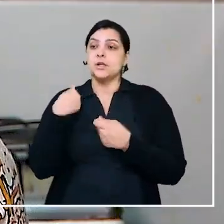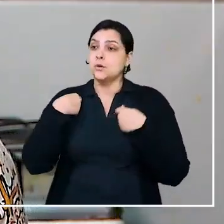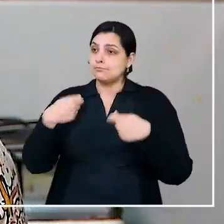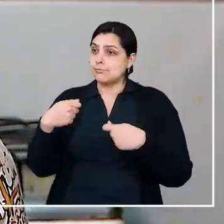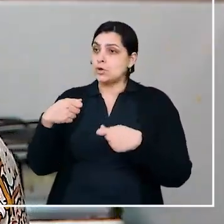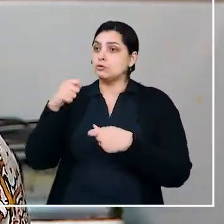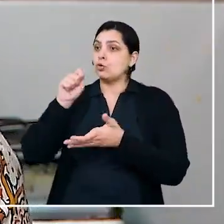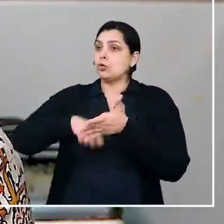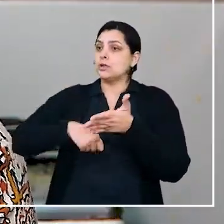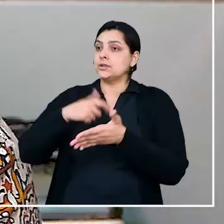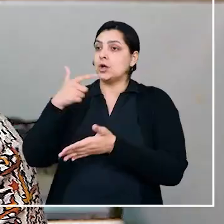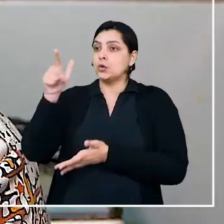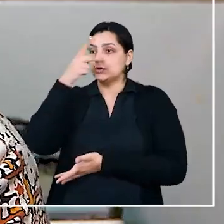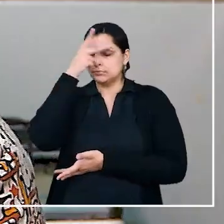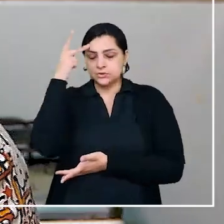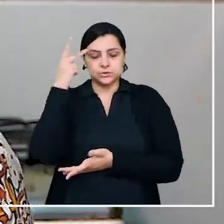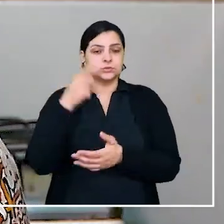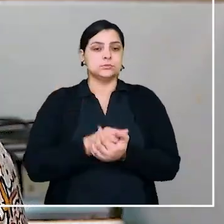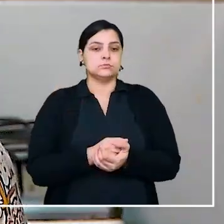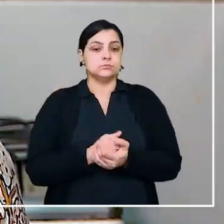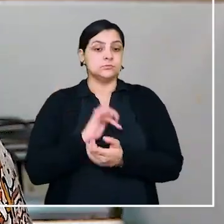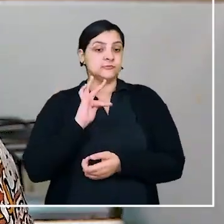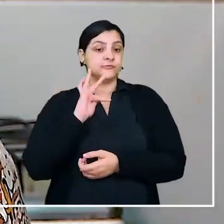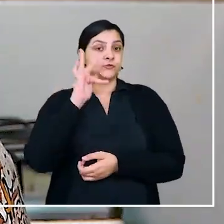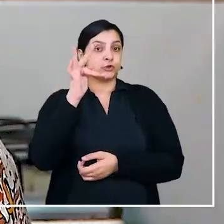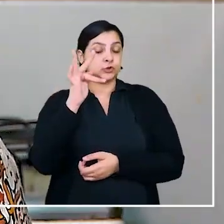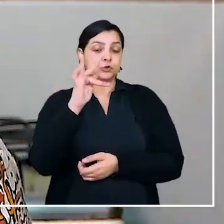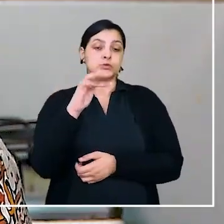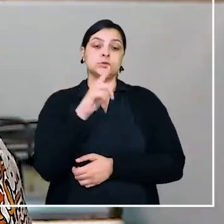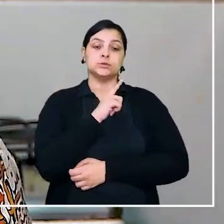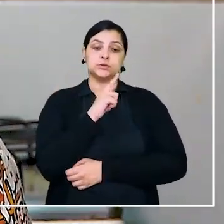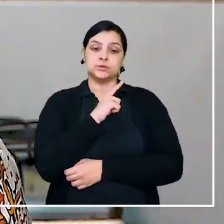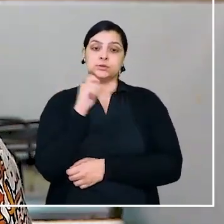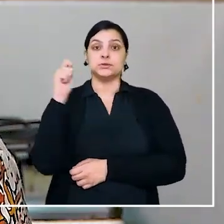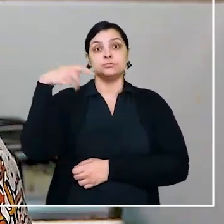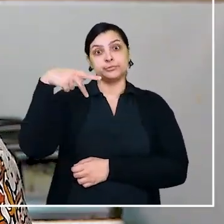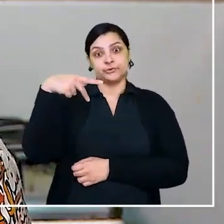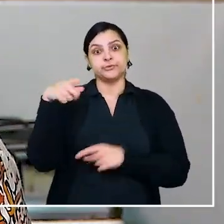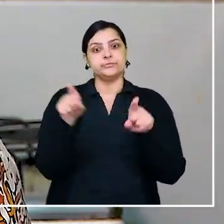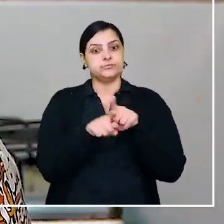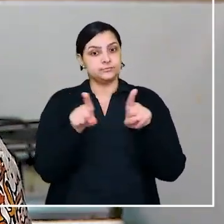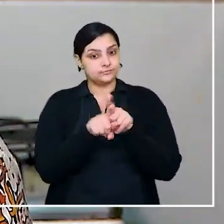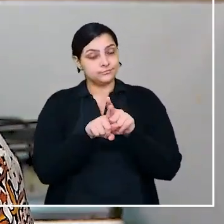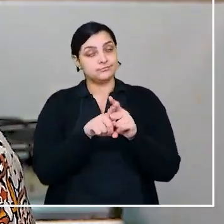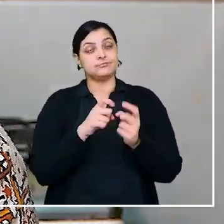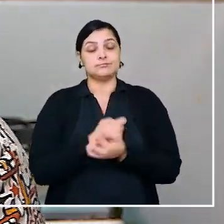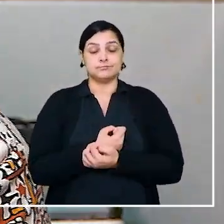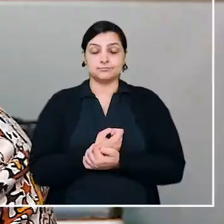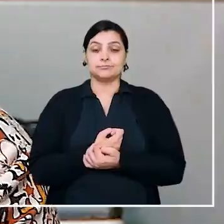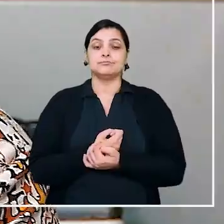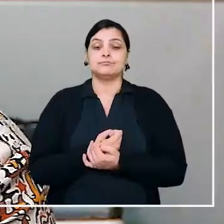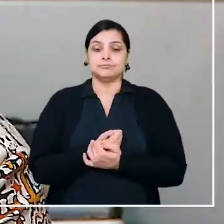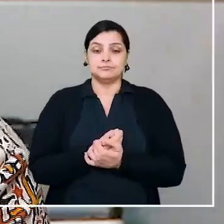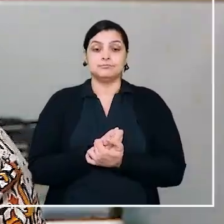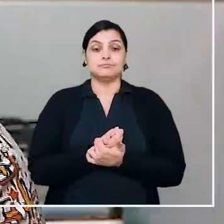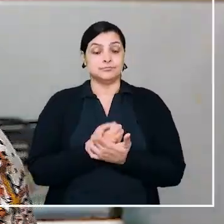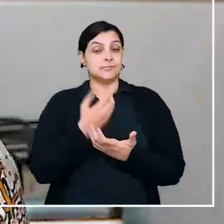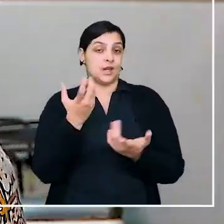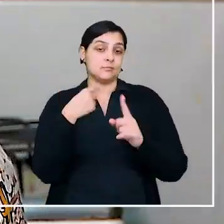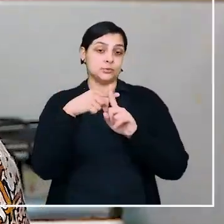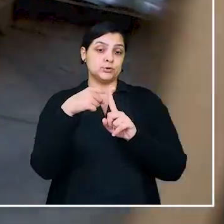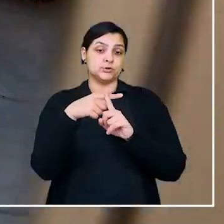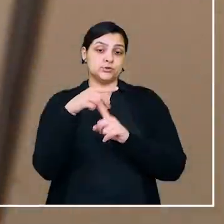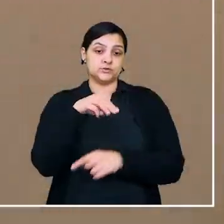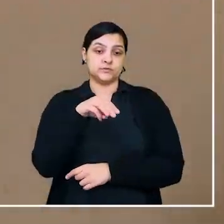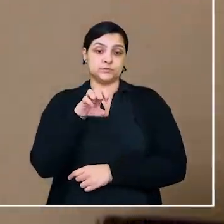para outras pessoas. Sabe, eu sei que futuramente eu vou ter aposentadoria. Então, isso é a vantagem